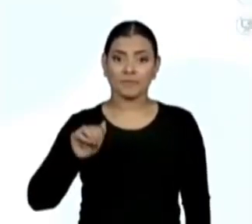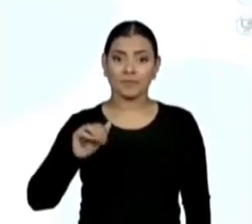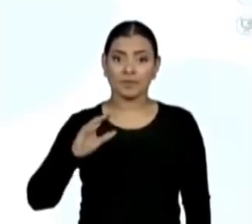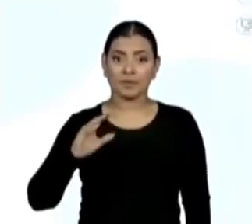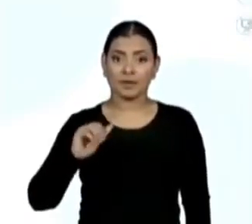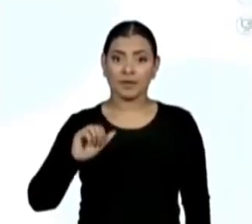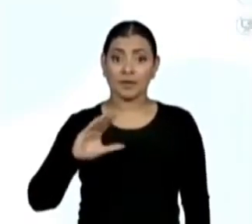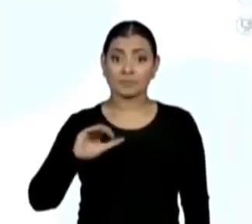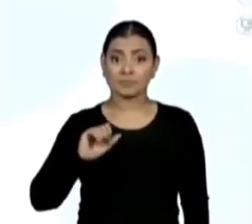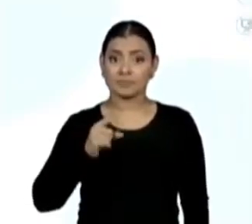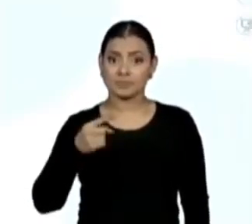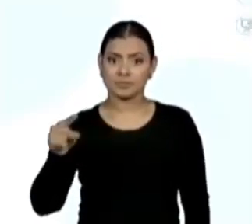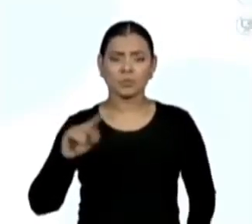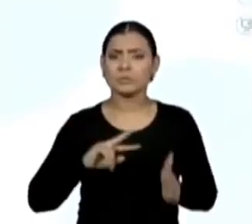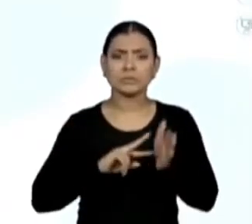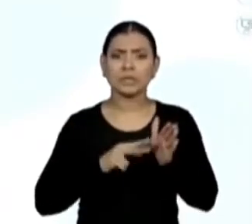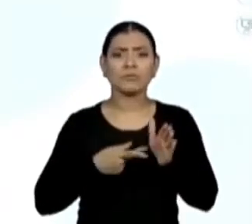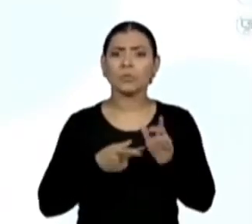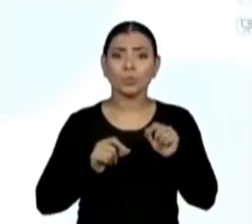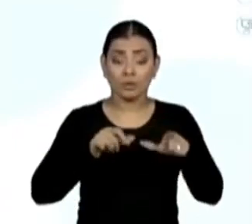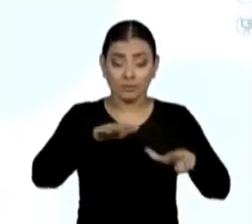Muito bem, vamos prosseguir.